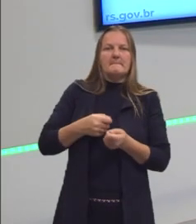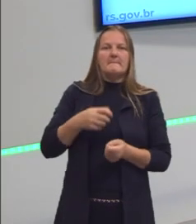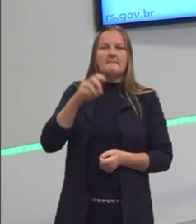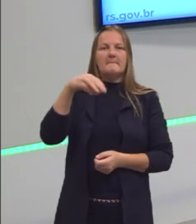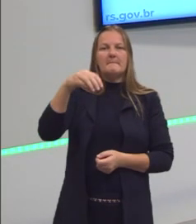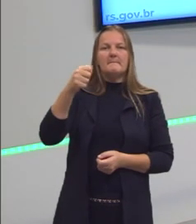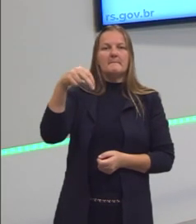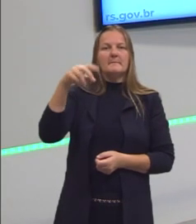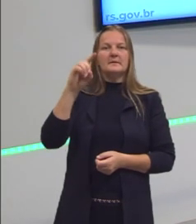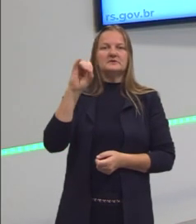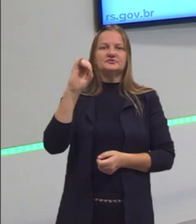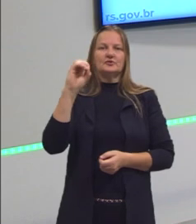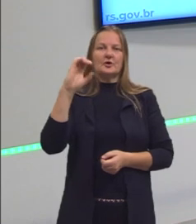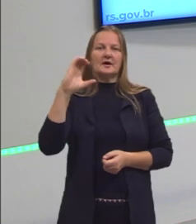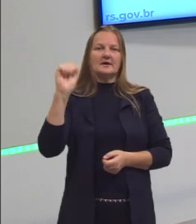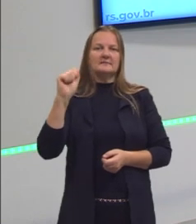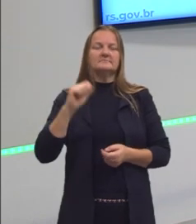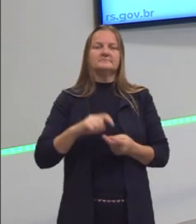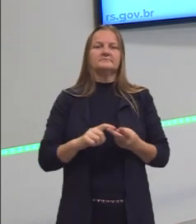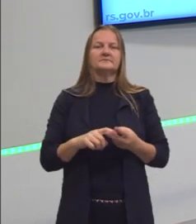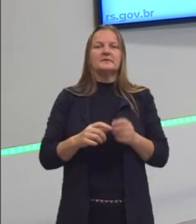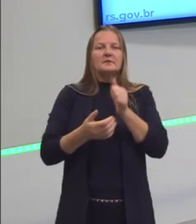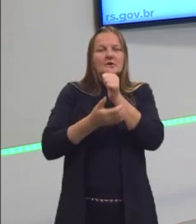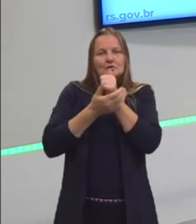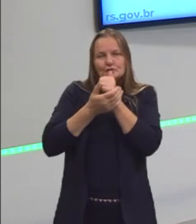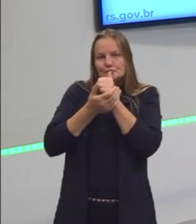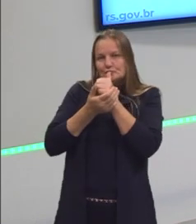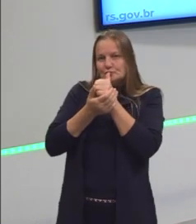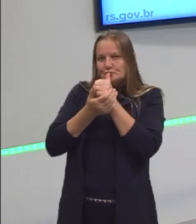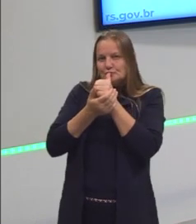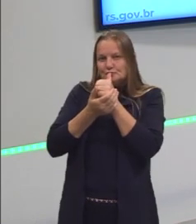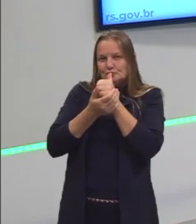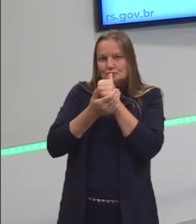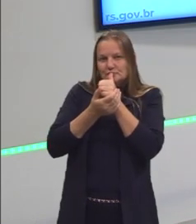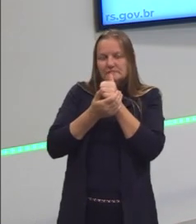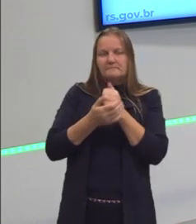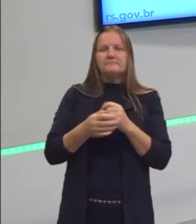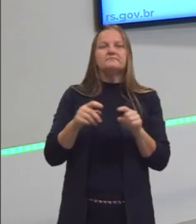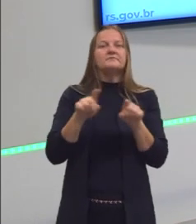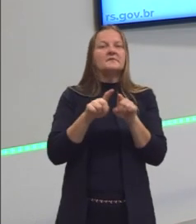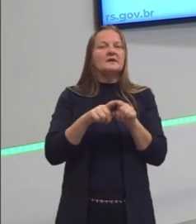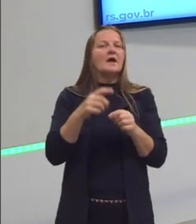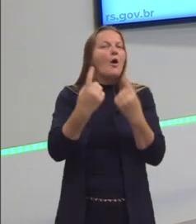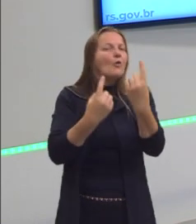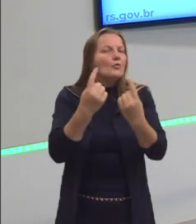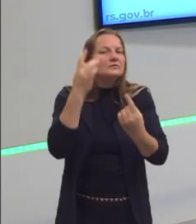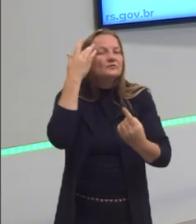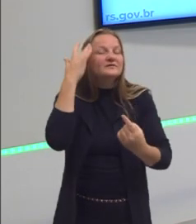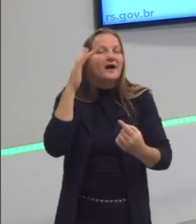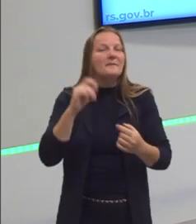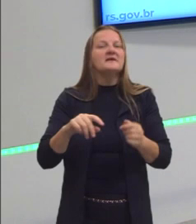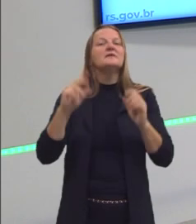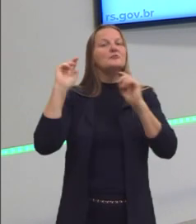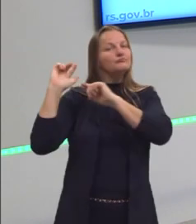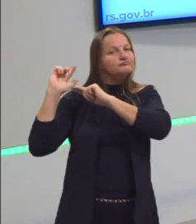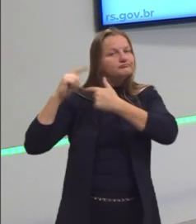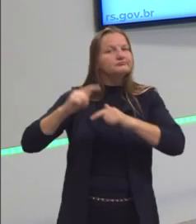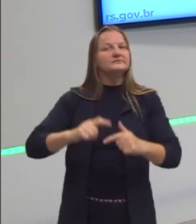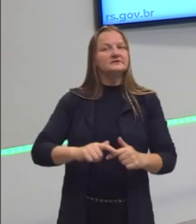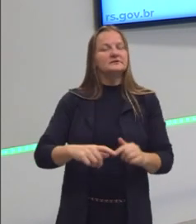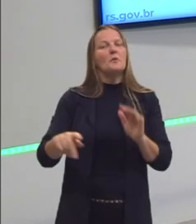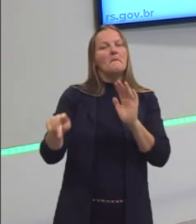aqui no Rio Grande do Sul, gosta muito de beber o chimarrão e algumas pessoas não sabem que essa é uma tradição dos povos